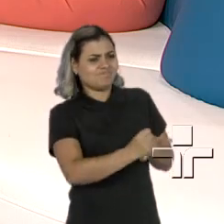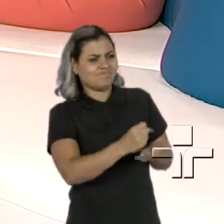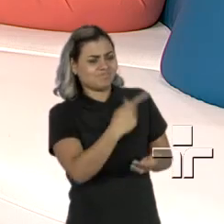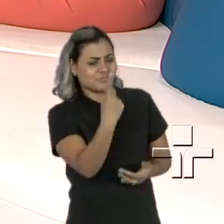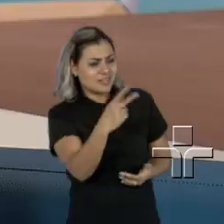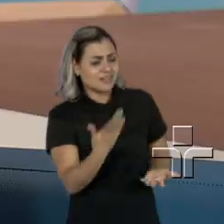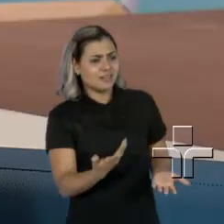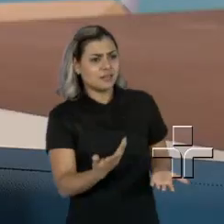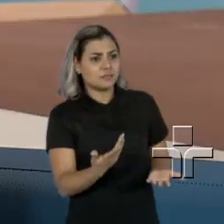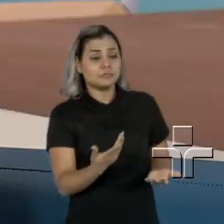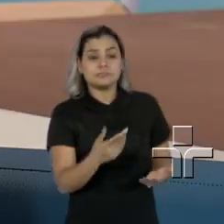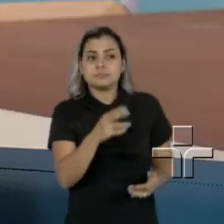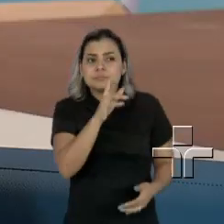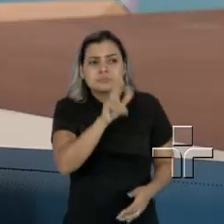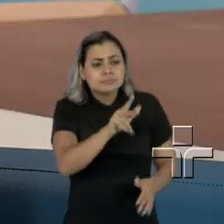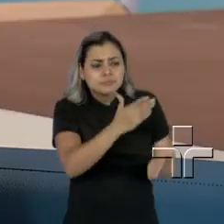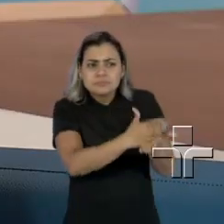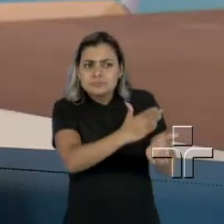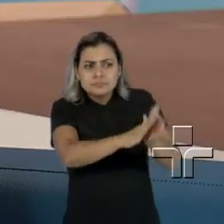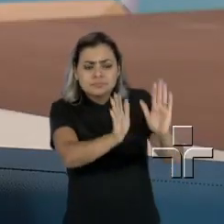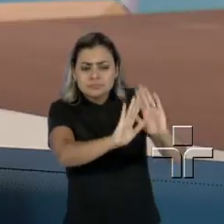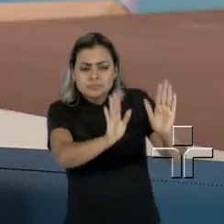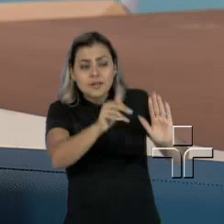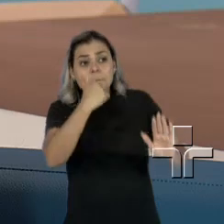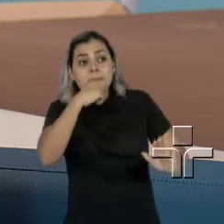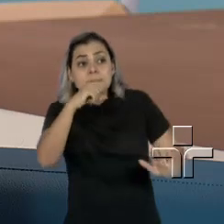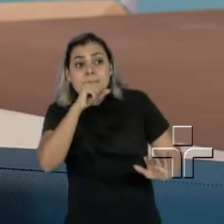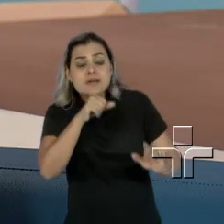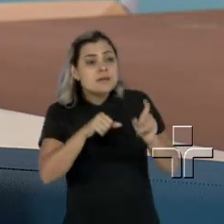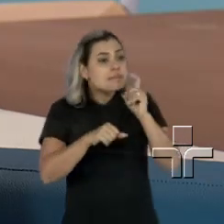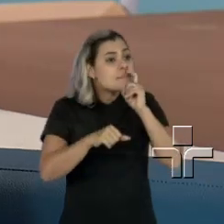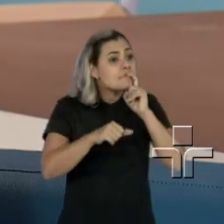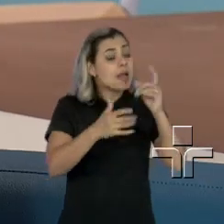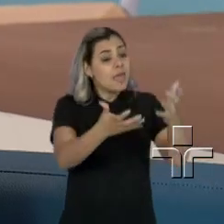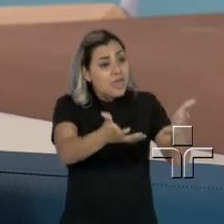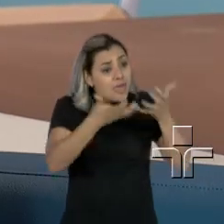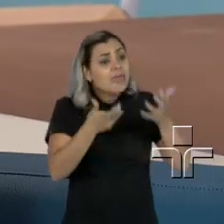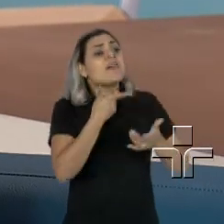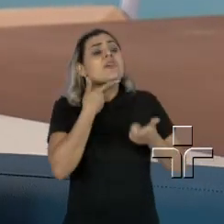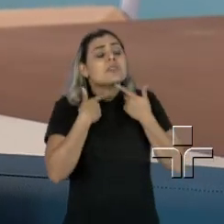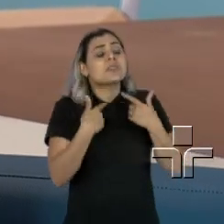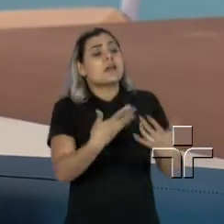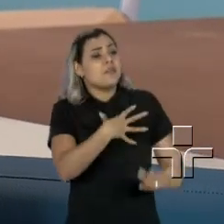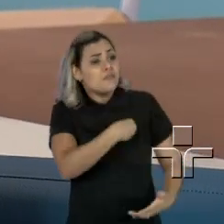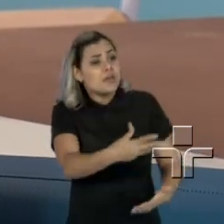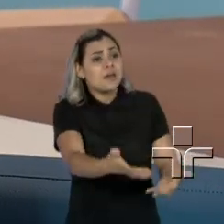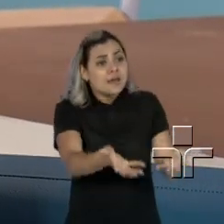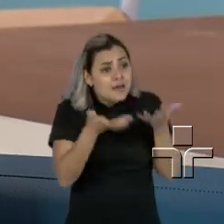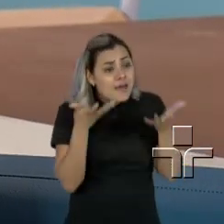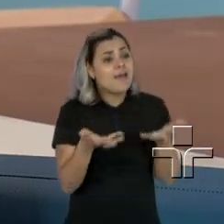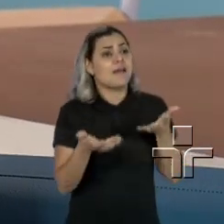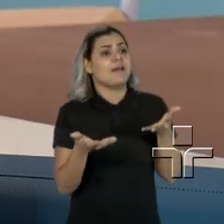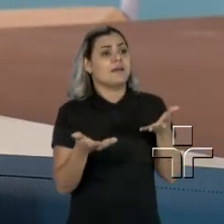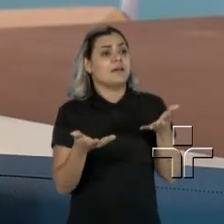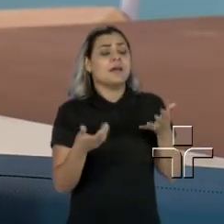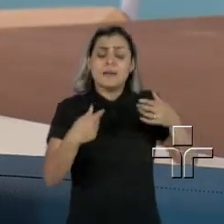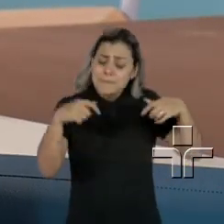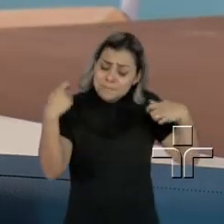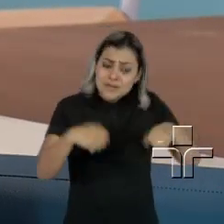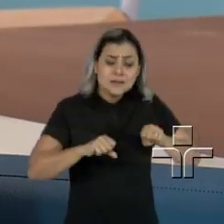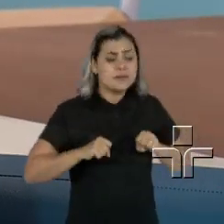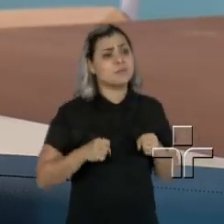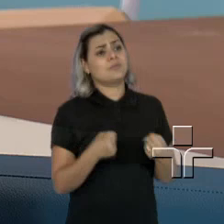organizado, porque não é assim. A mãe e o pai que tem essa energia de querer ser, essa vontade, tem que